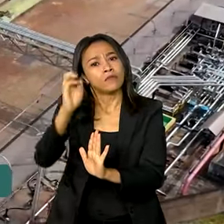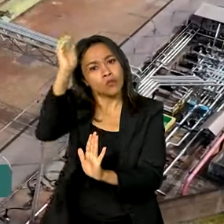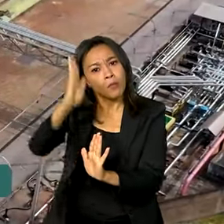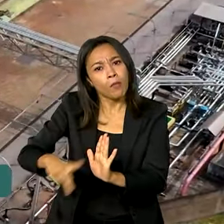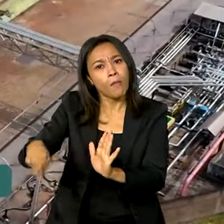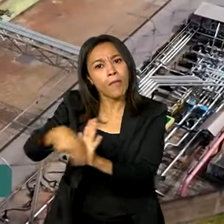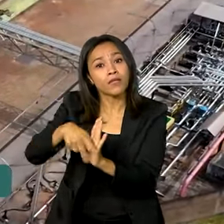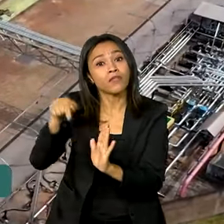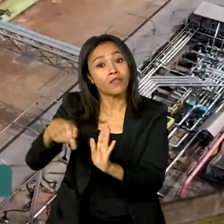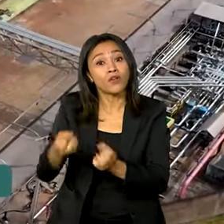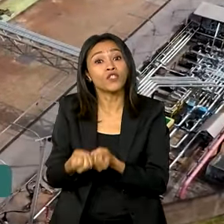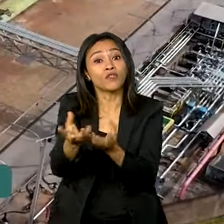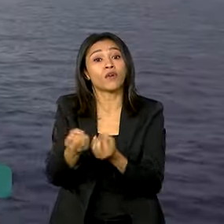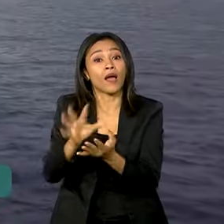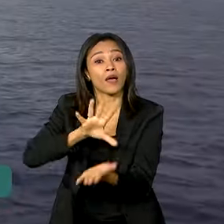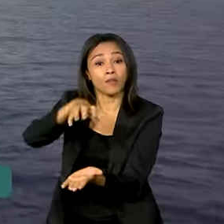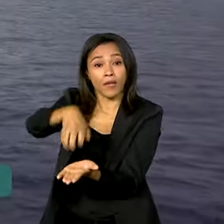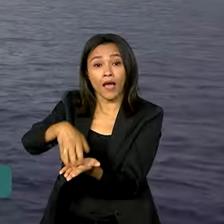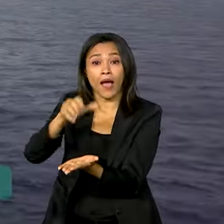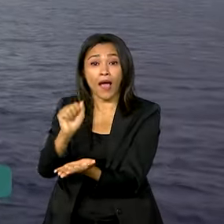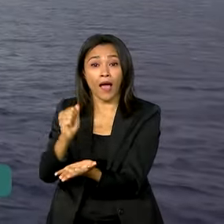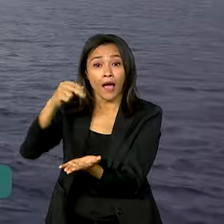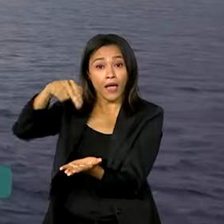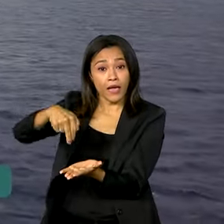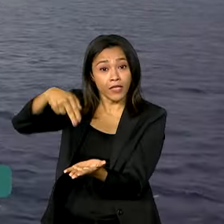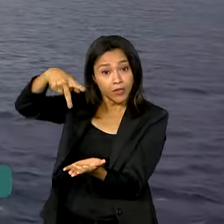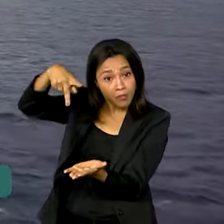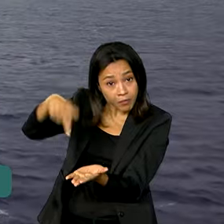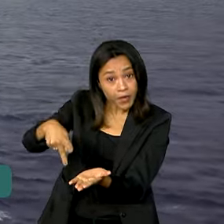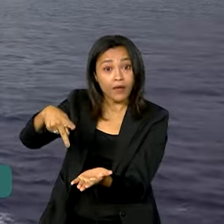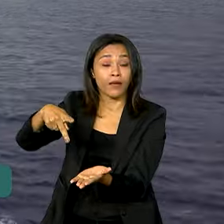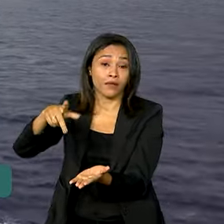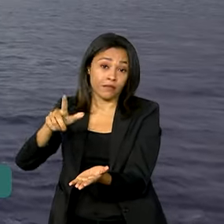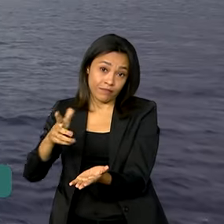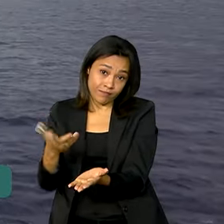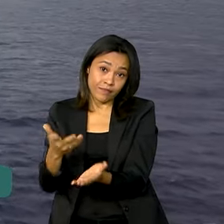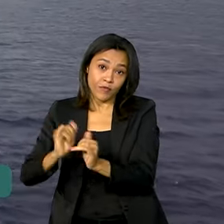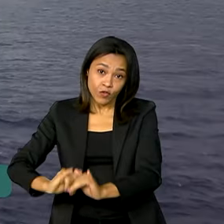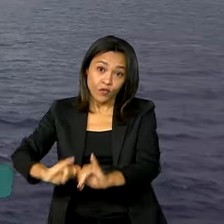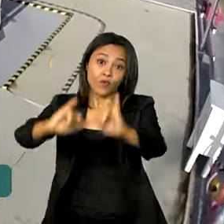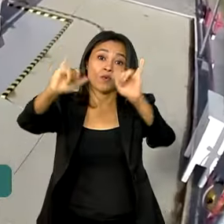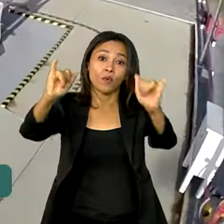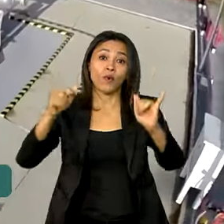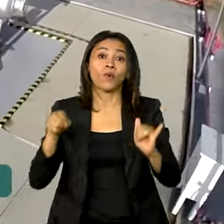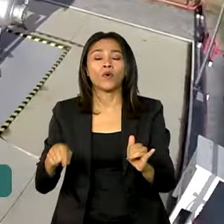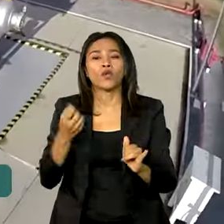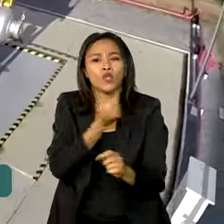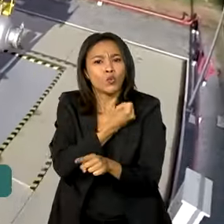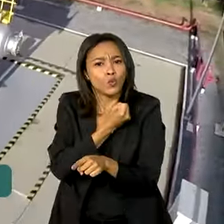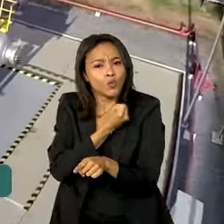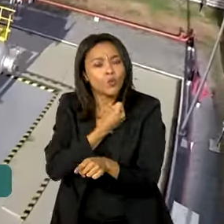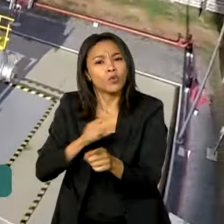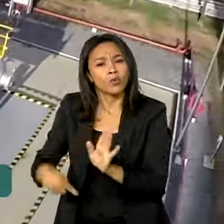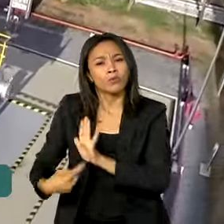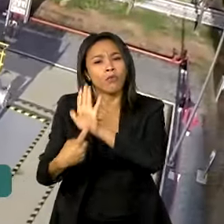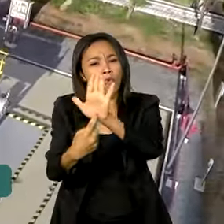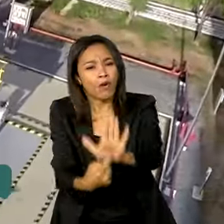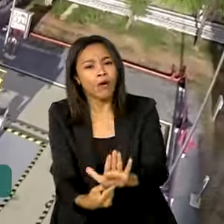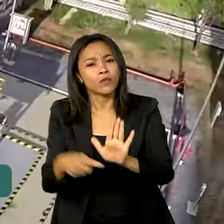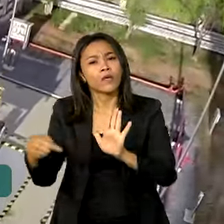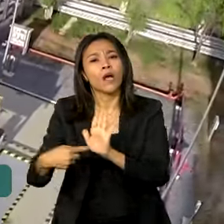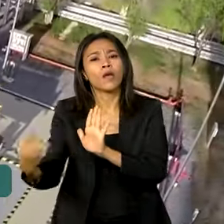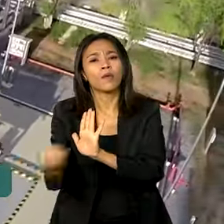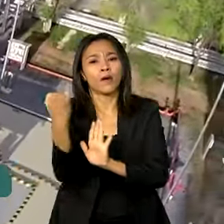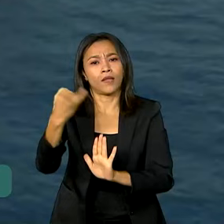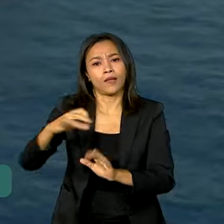divulgados pela ANP, a Agência Nacional de Petróleo, Gás Natural e Biocombustíveis. E os números reforçam a importância